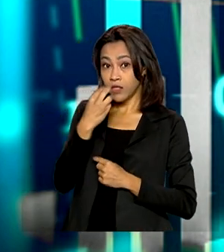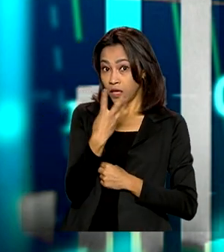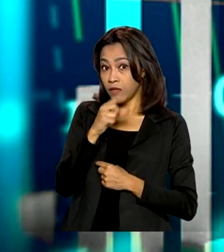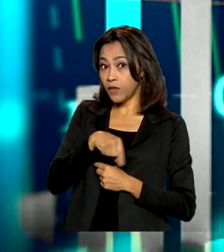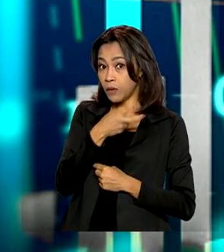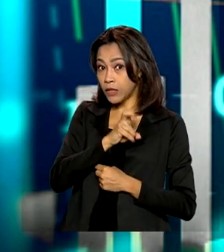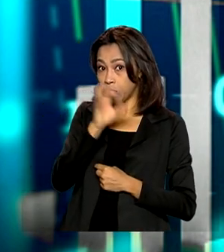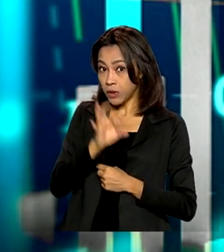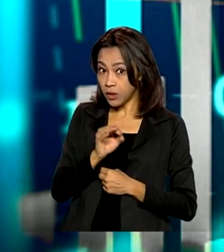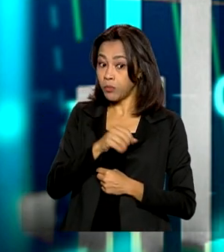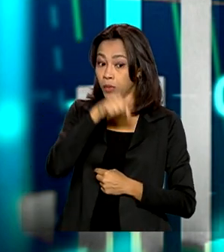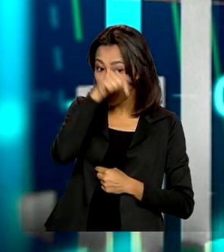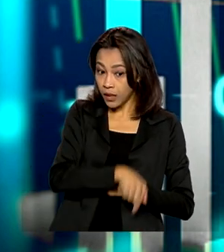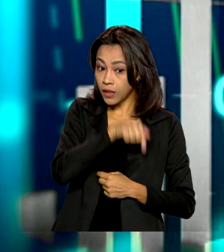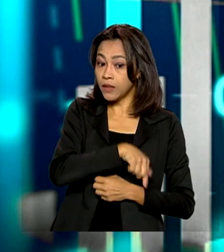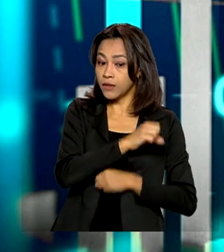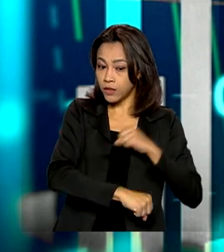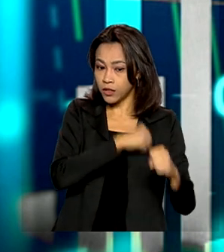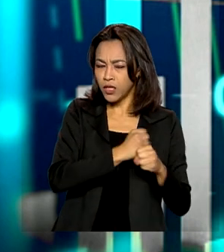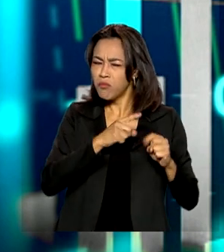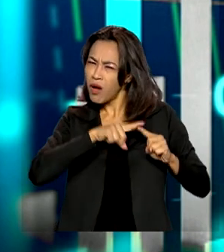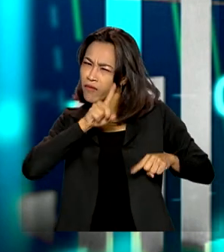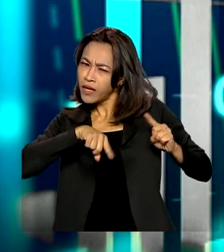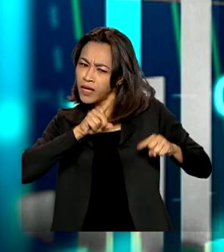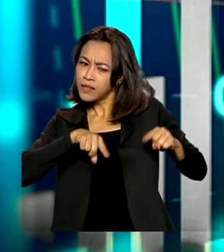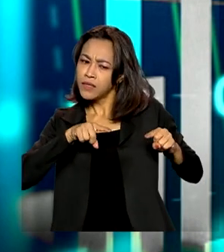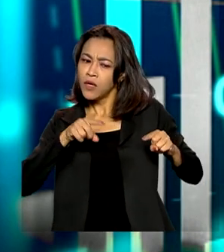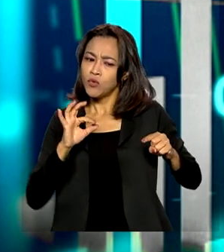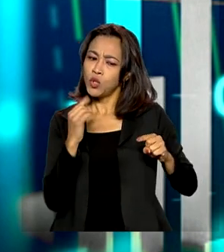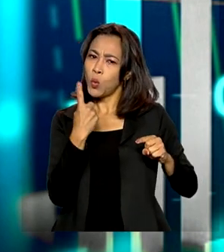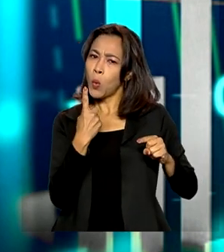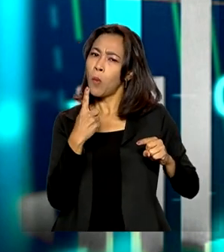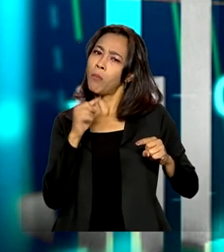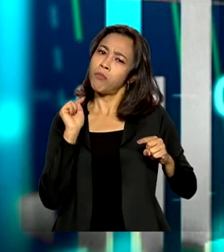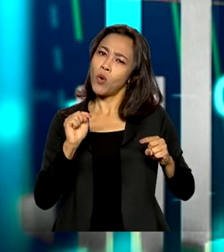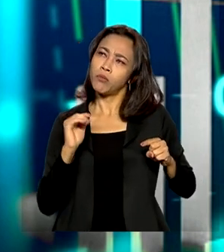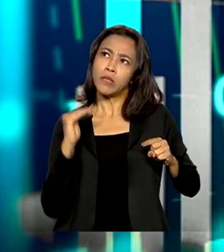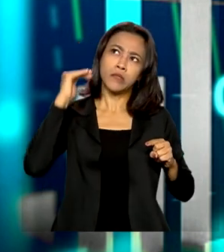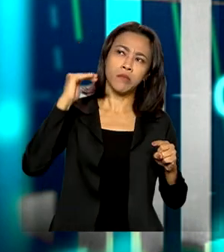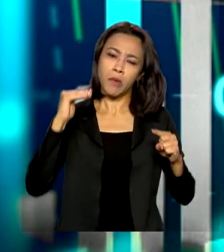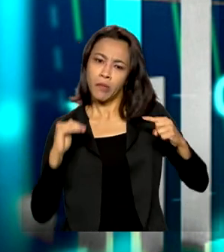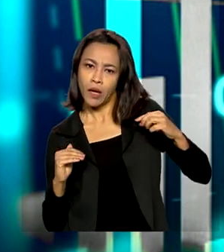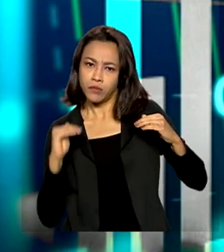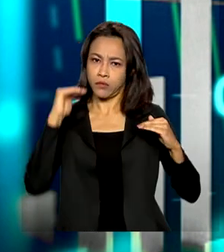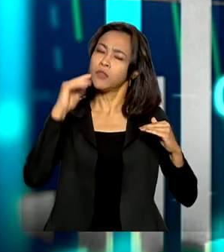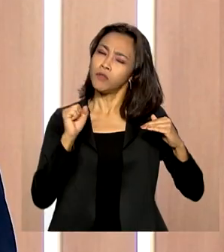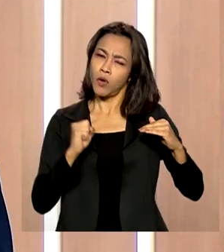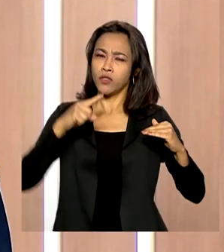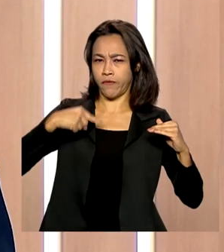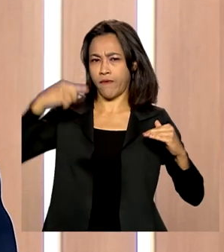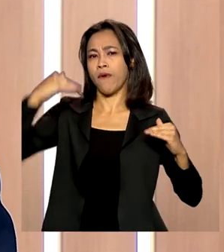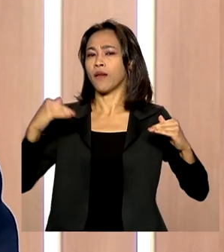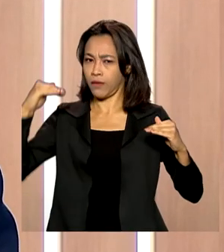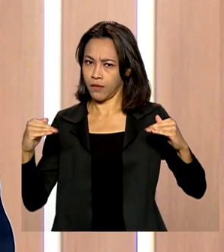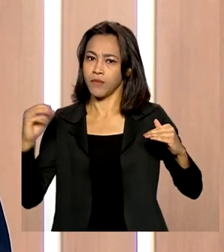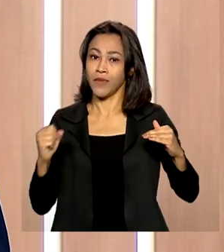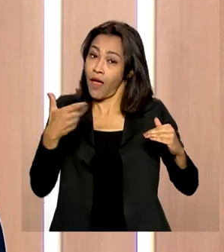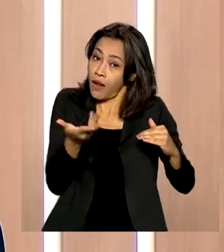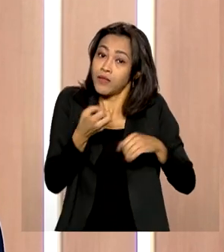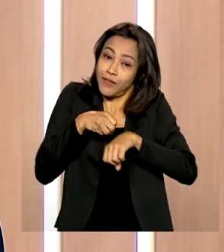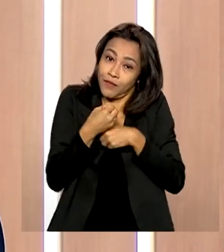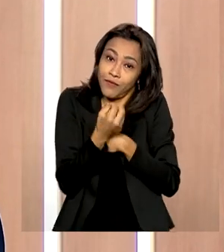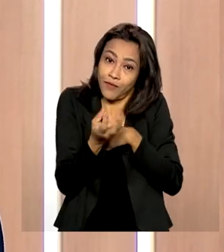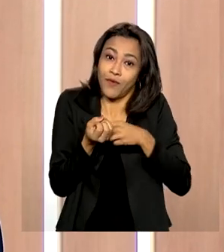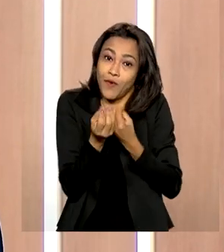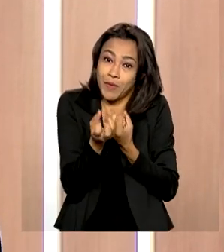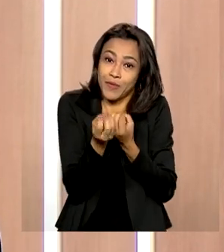para 2022, com uma variação de 1,5% para cima ou para baixo, podendo variar, portanto, de 2% a 5%. Essa é informação que nós temos para você